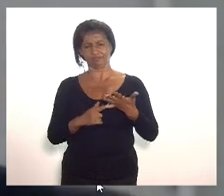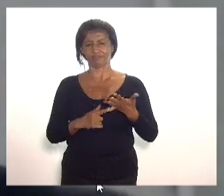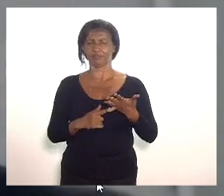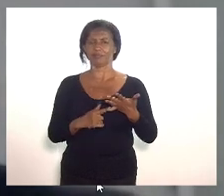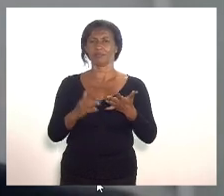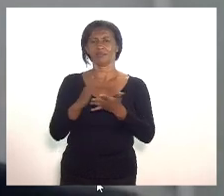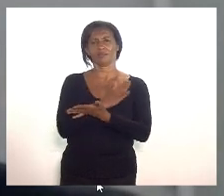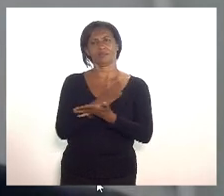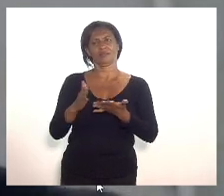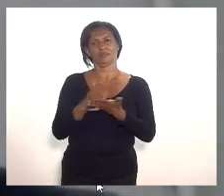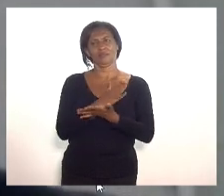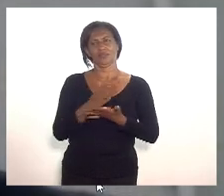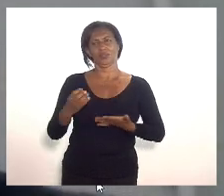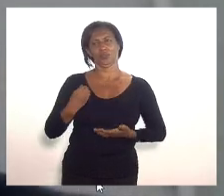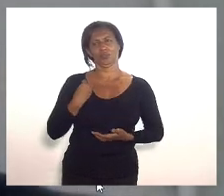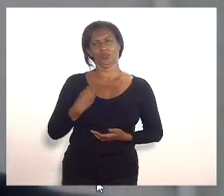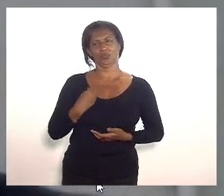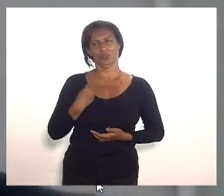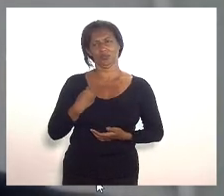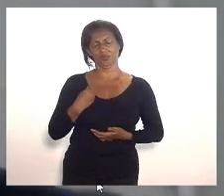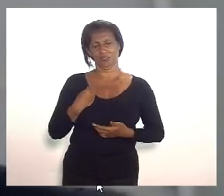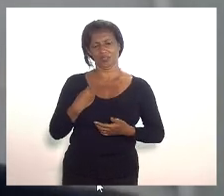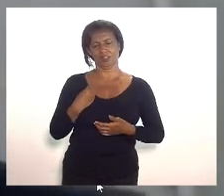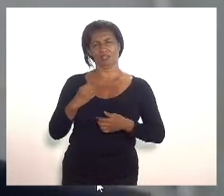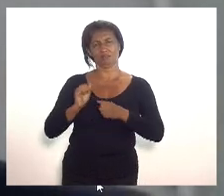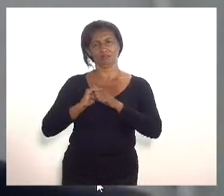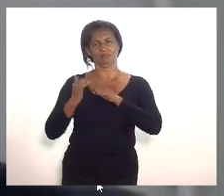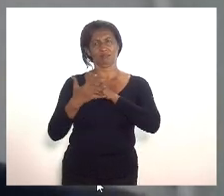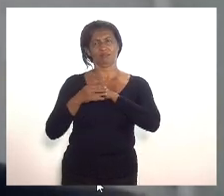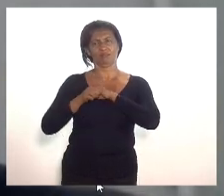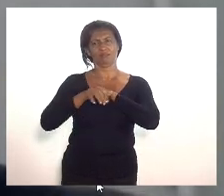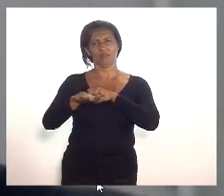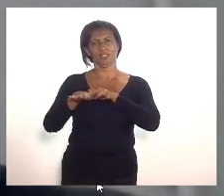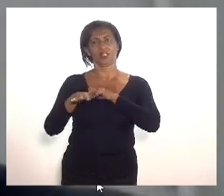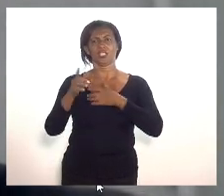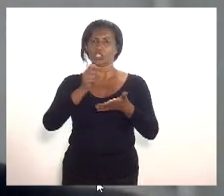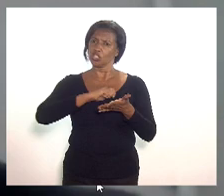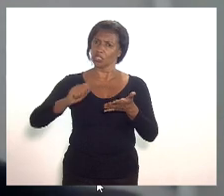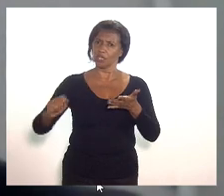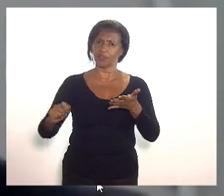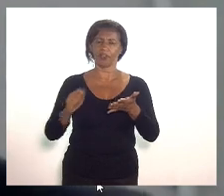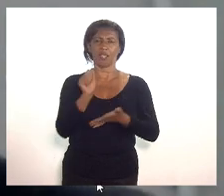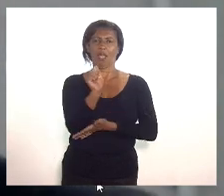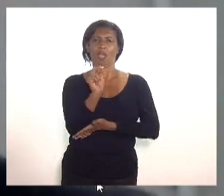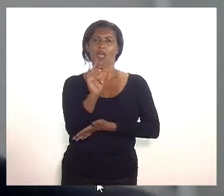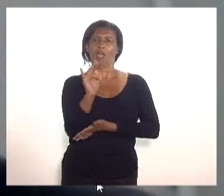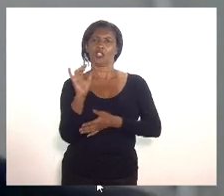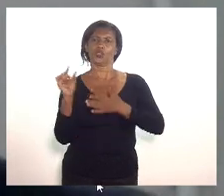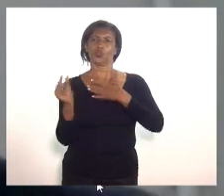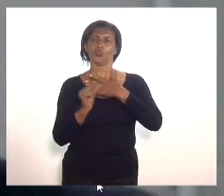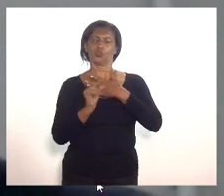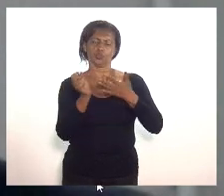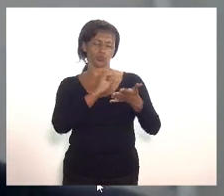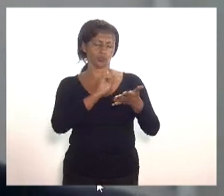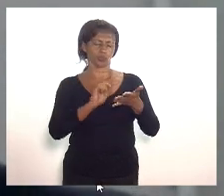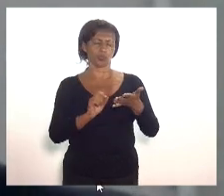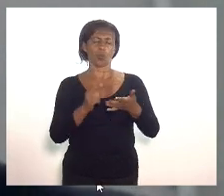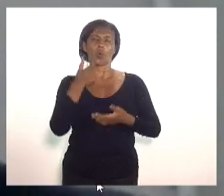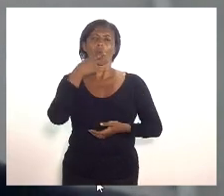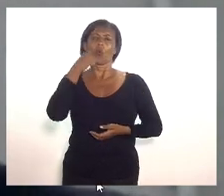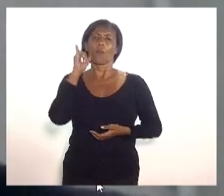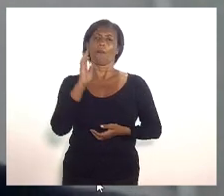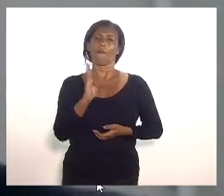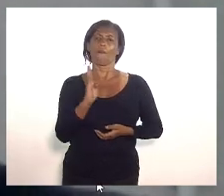condução ao longo da pandemia escrevi um artigo e publiquei no meu blog no dia de ontem